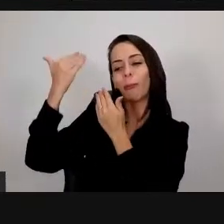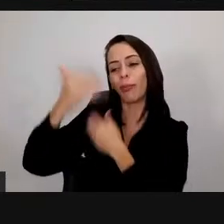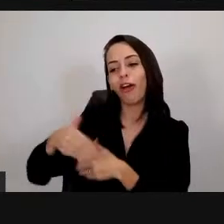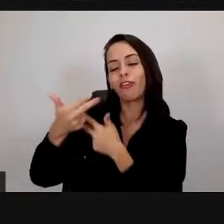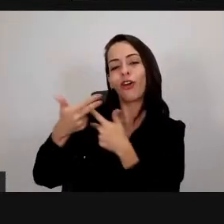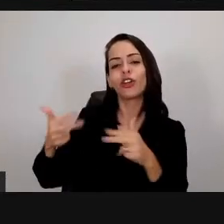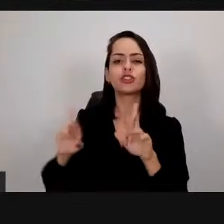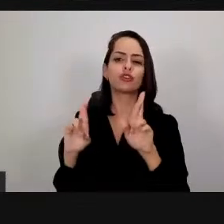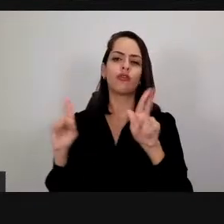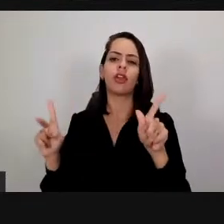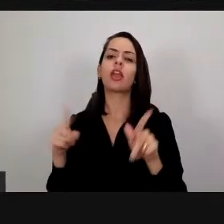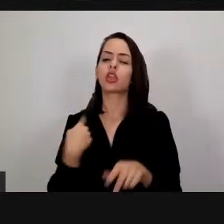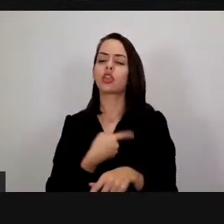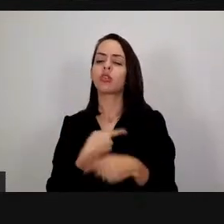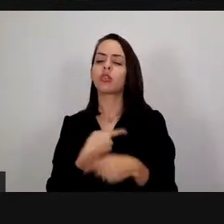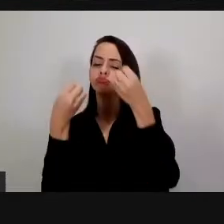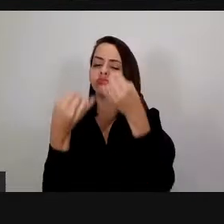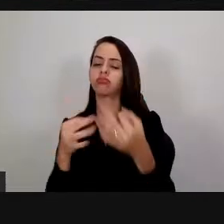podem ter certeza